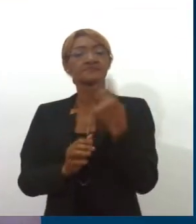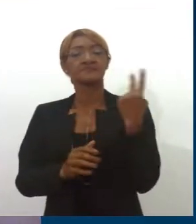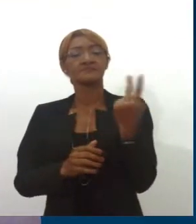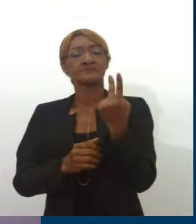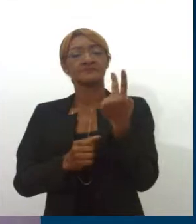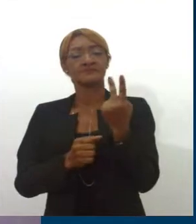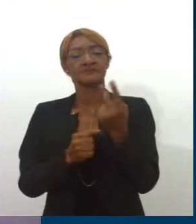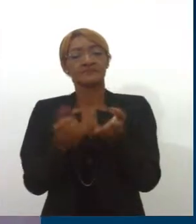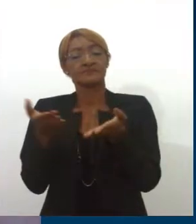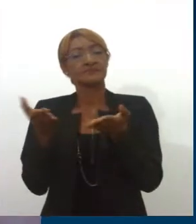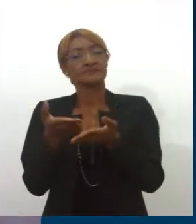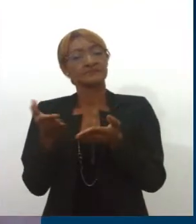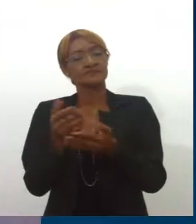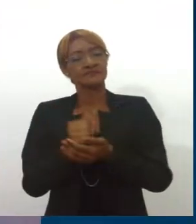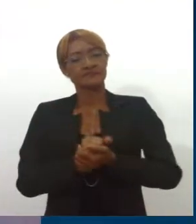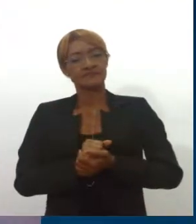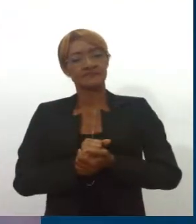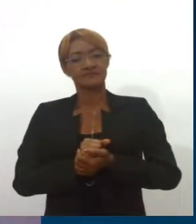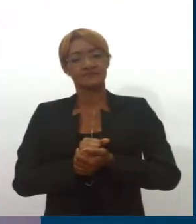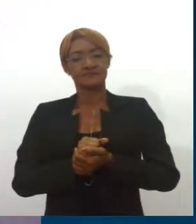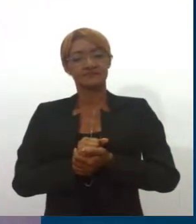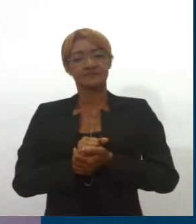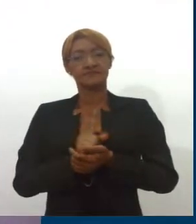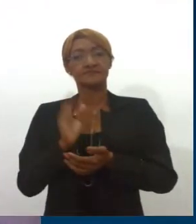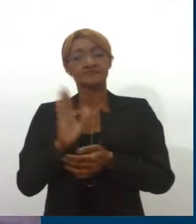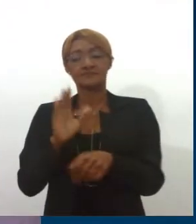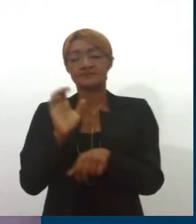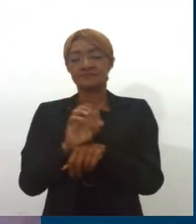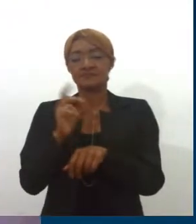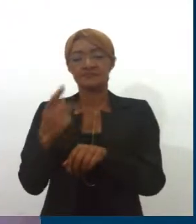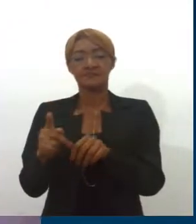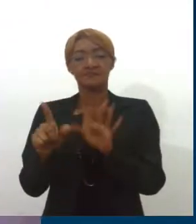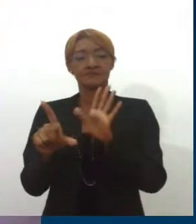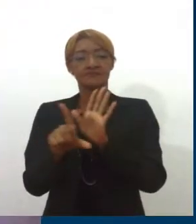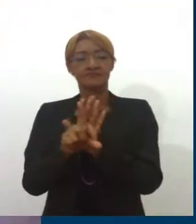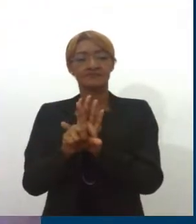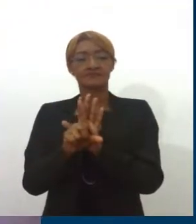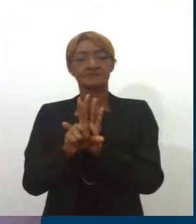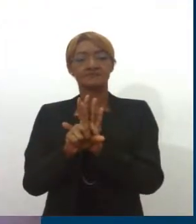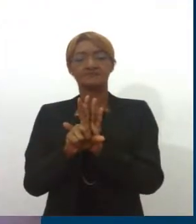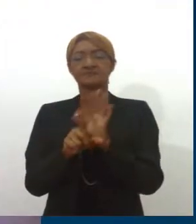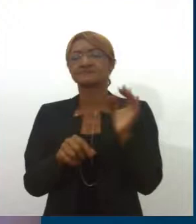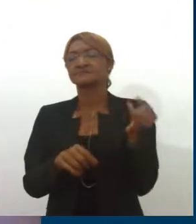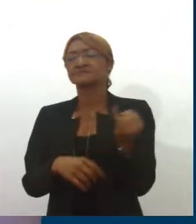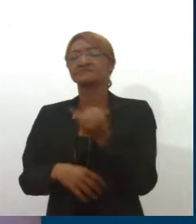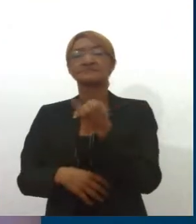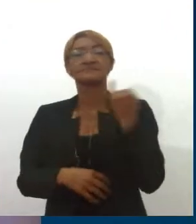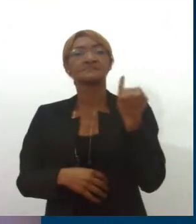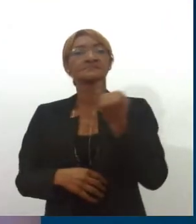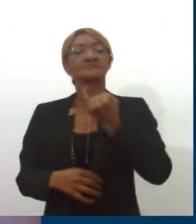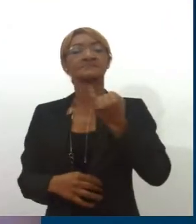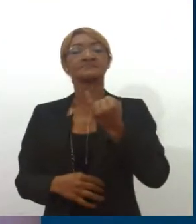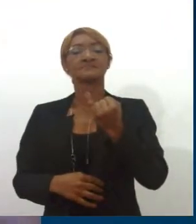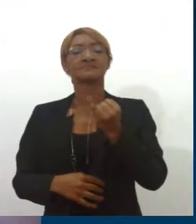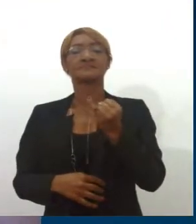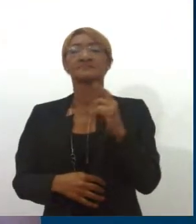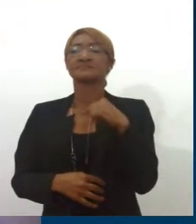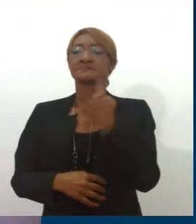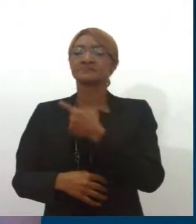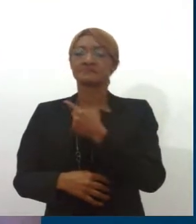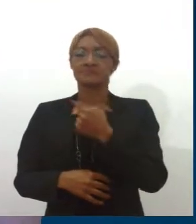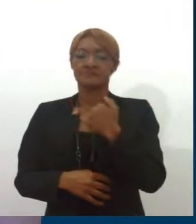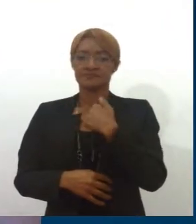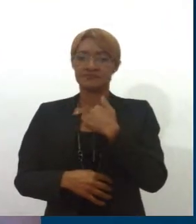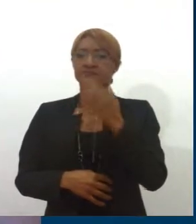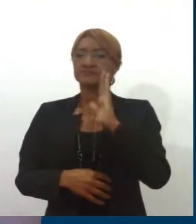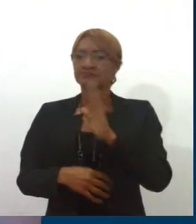traz agora, em âmbito estadual, essa lei que se apresenta como um elemento muito importante pra nós. Eu também já estive